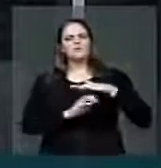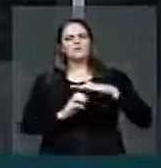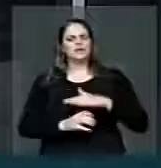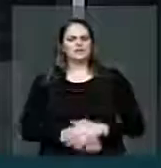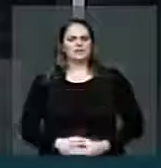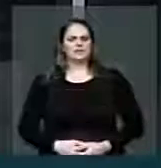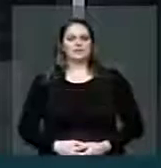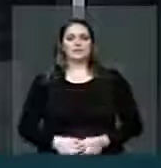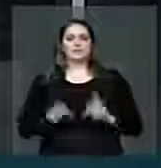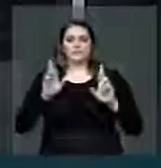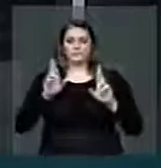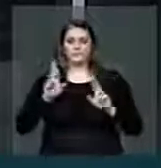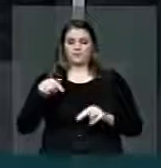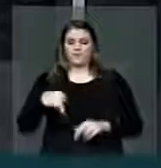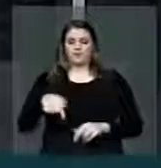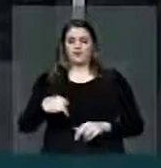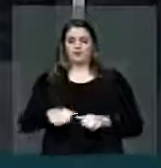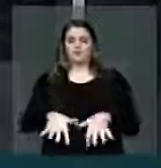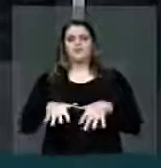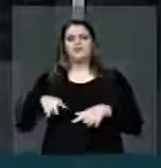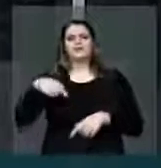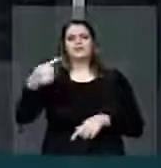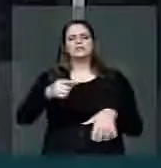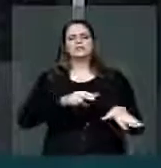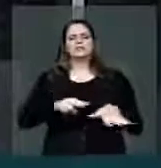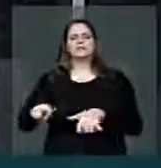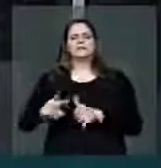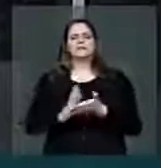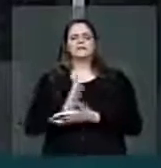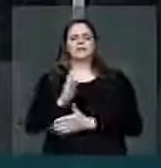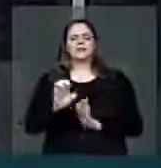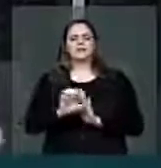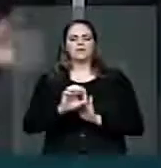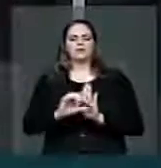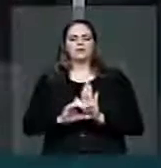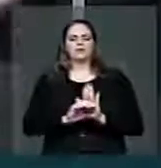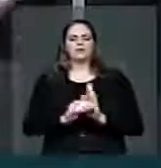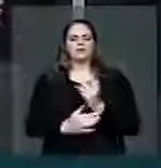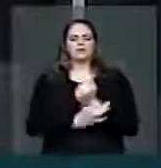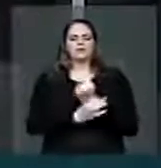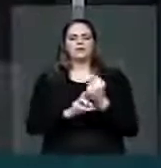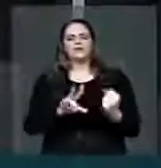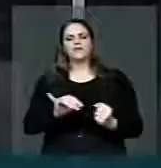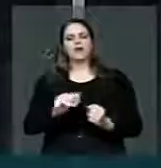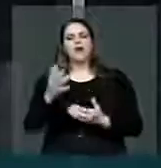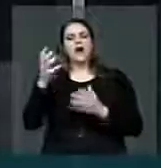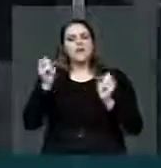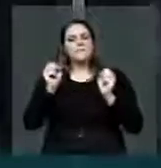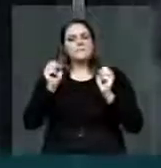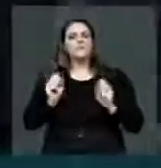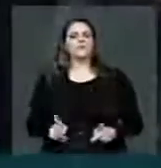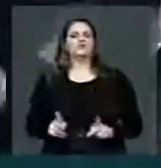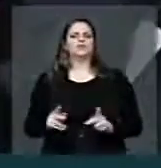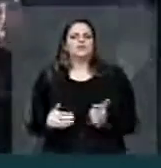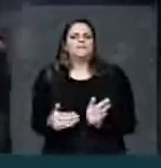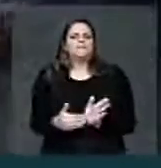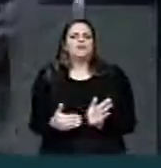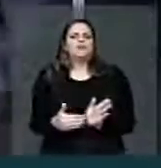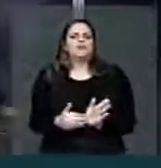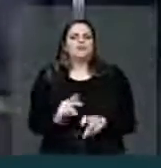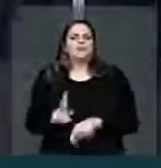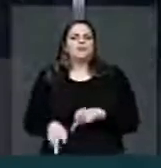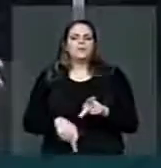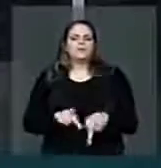esse plenário, na próxima semana, aprove a emenda constitucional que vai garantir uma aposentadoria mínima para esses